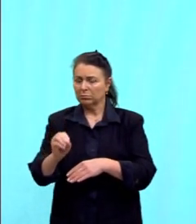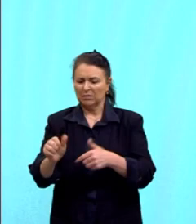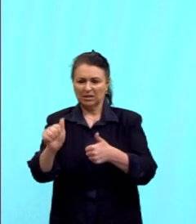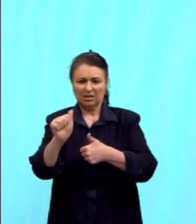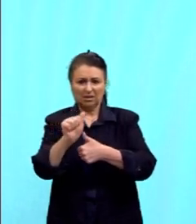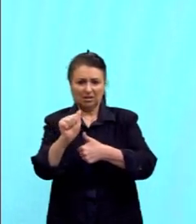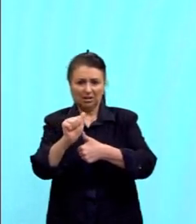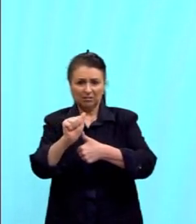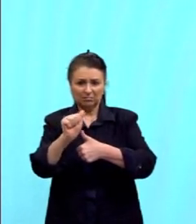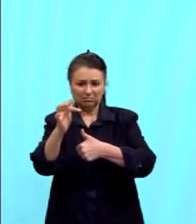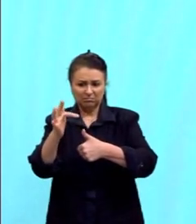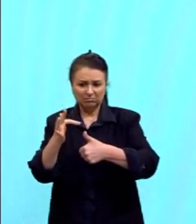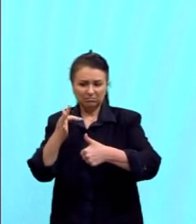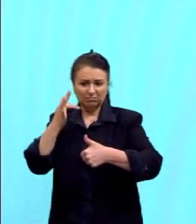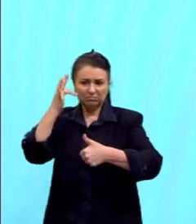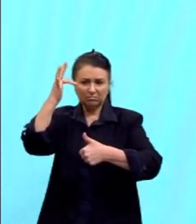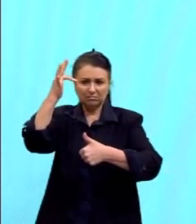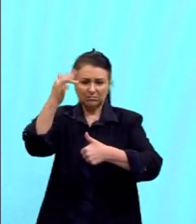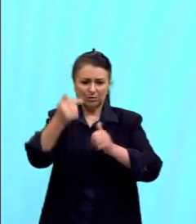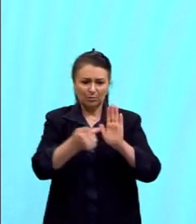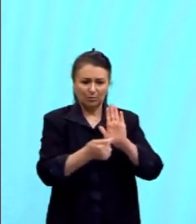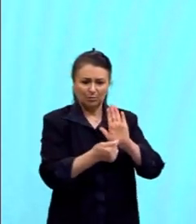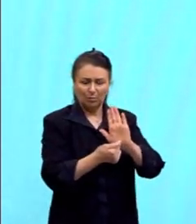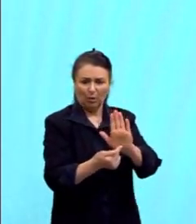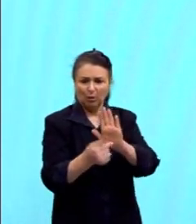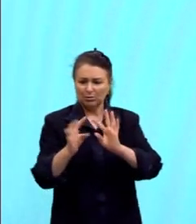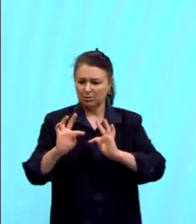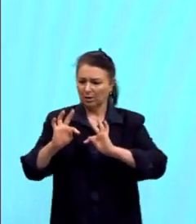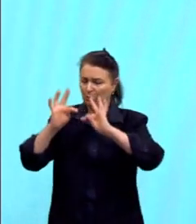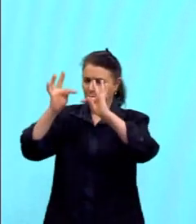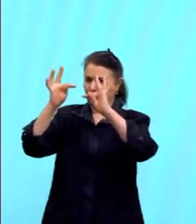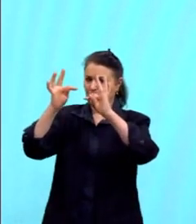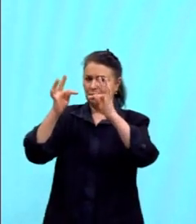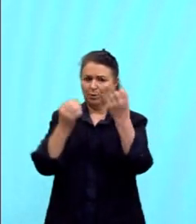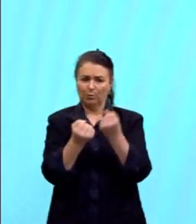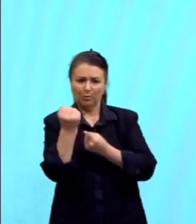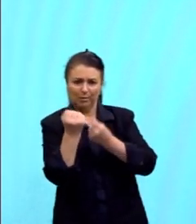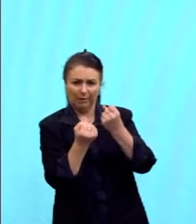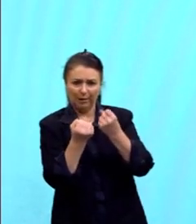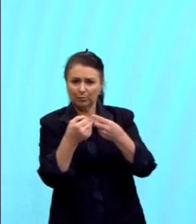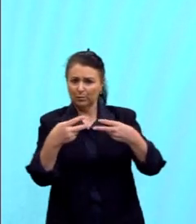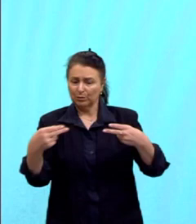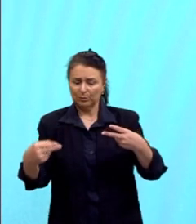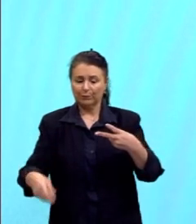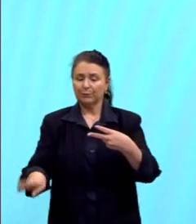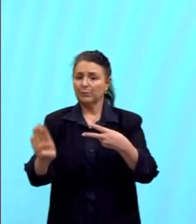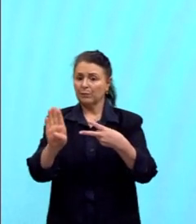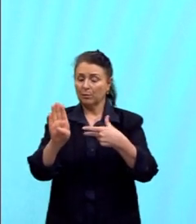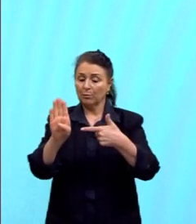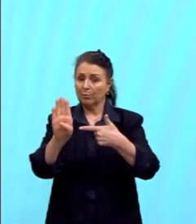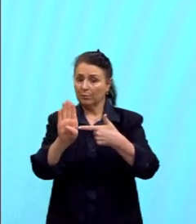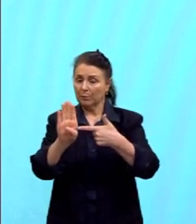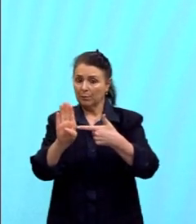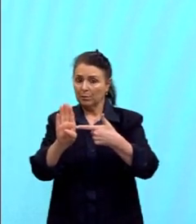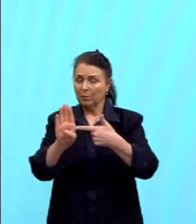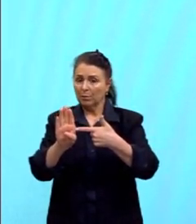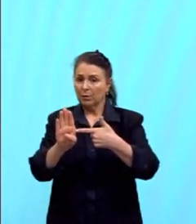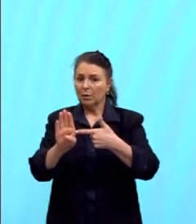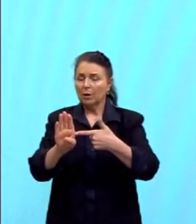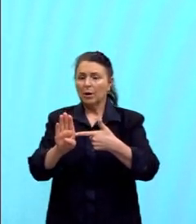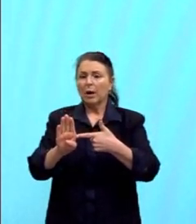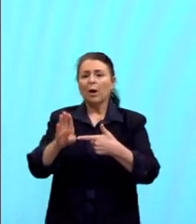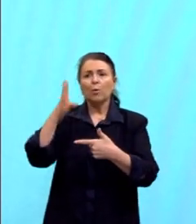pela exaltação, a velocidade, a tecnologia automotiva? Alternativa B, é o